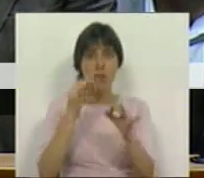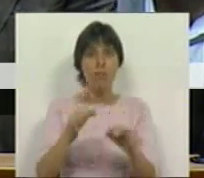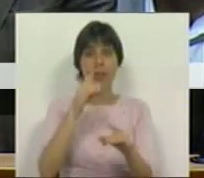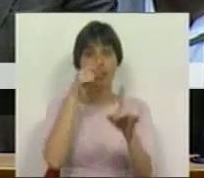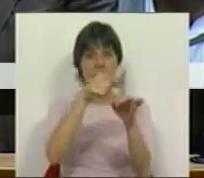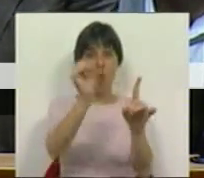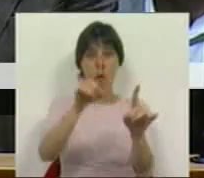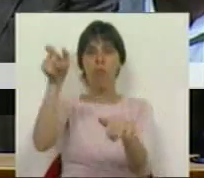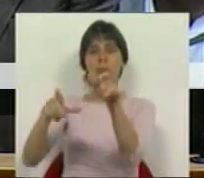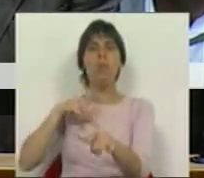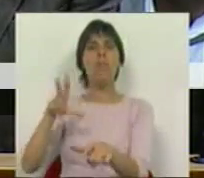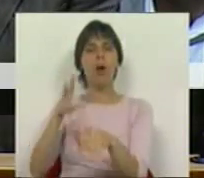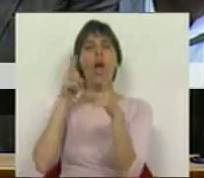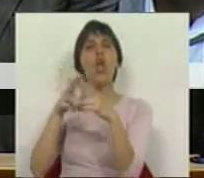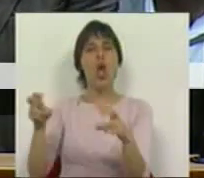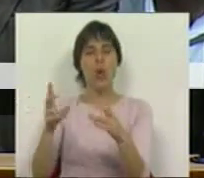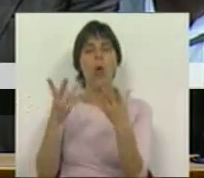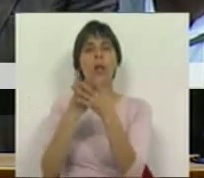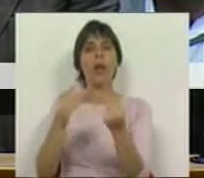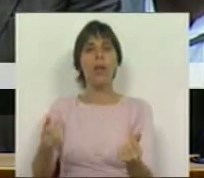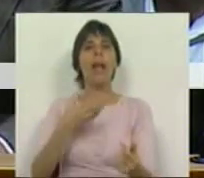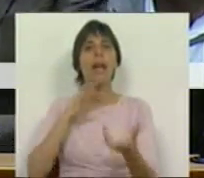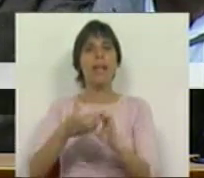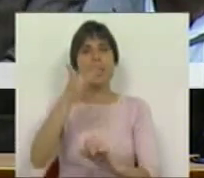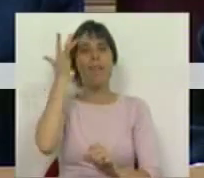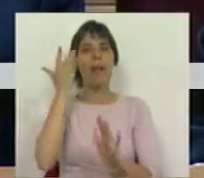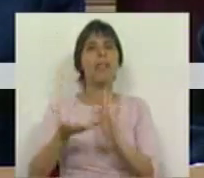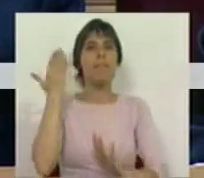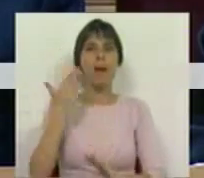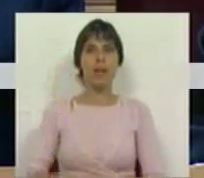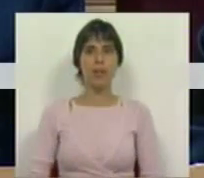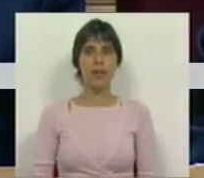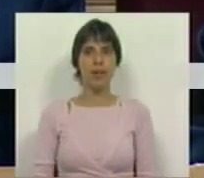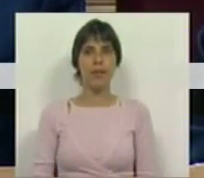que, sem si, os portugueses encurtarão a saída da crise com muito mais facilidade.